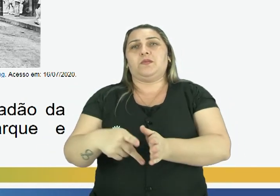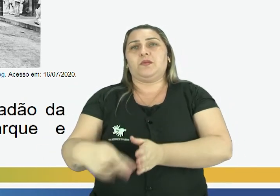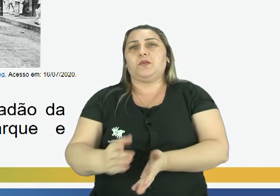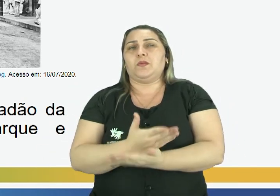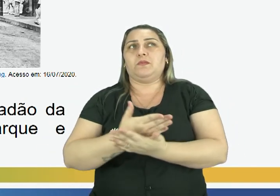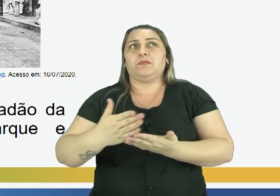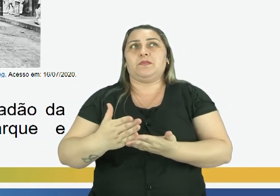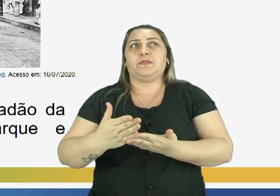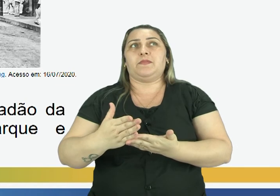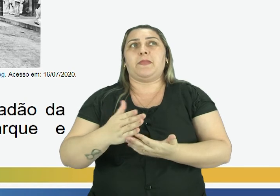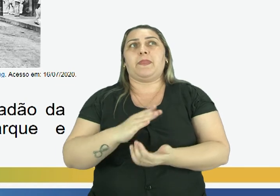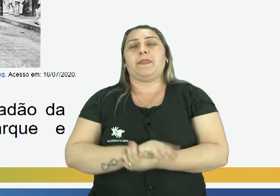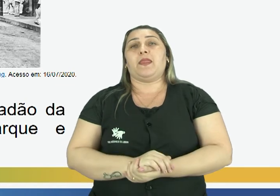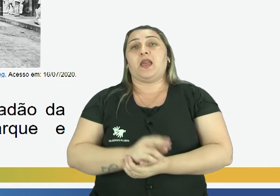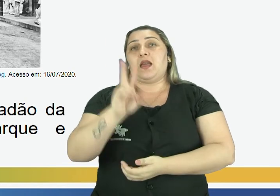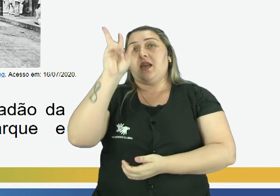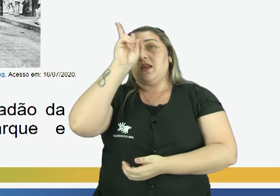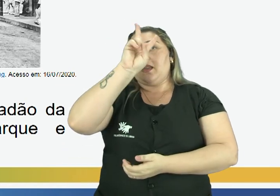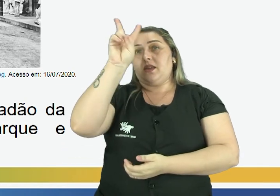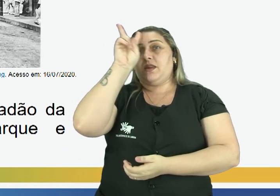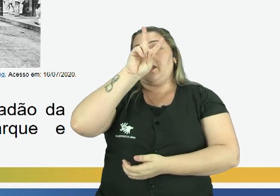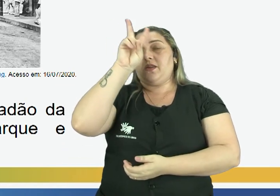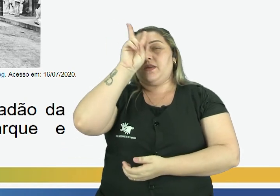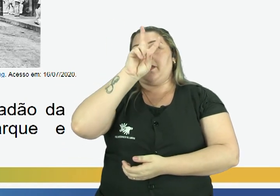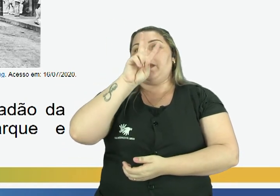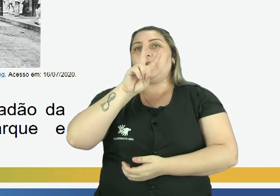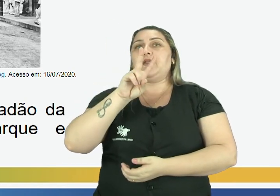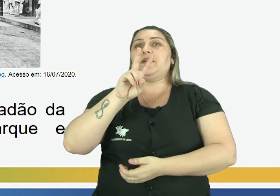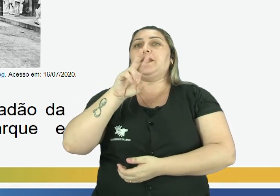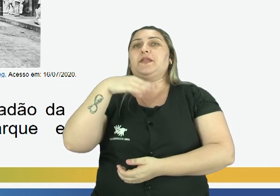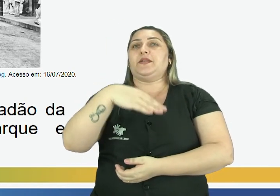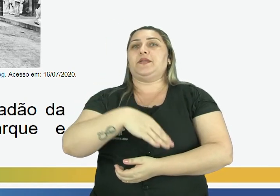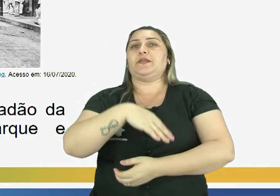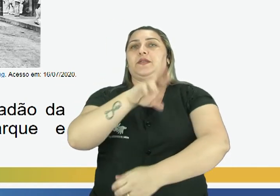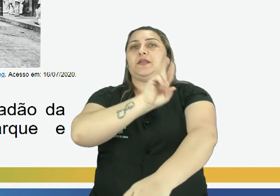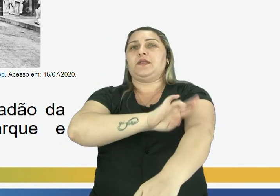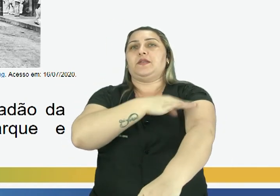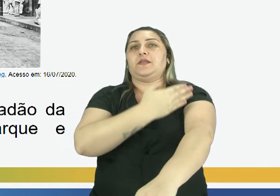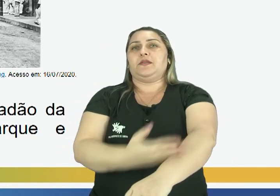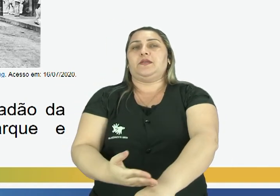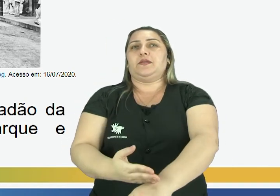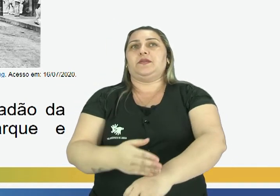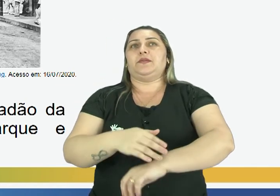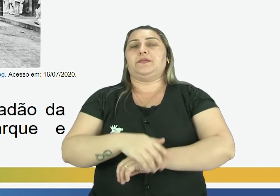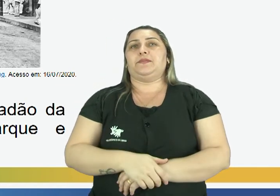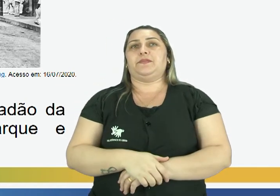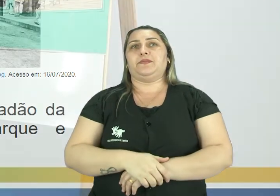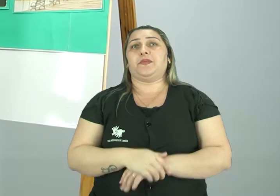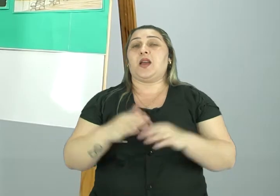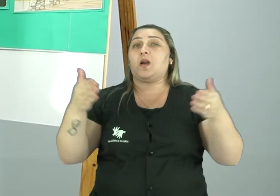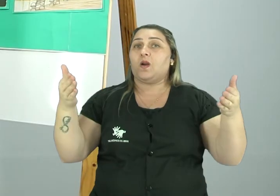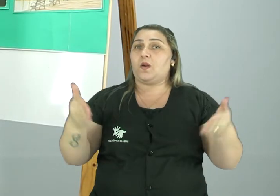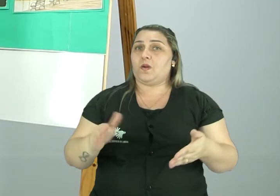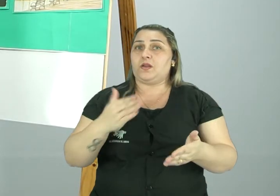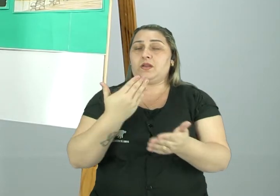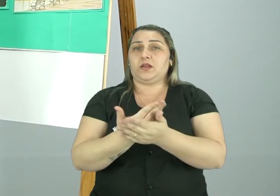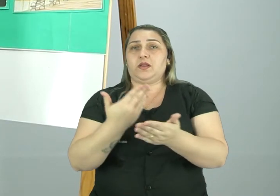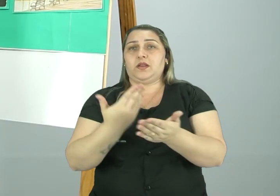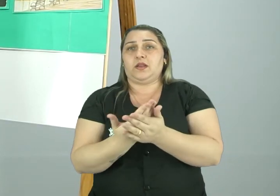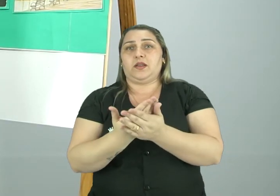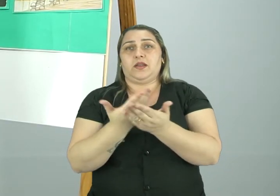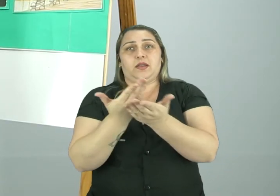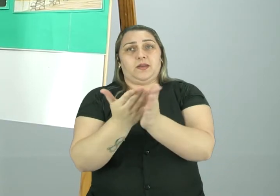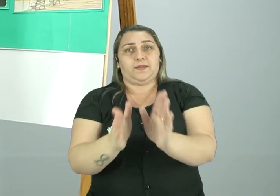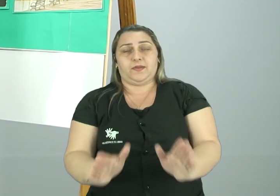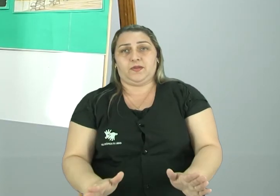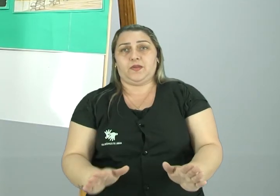começou a história da cidade de Rio Branco. Então, crianças, hoje a nossa aula fica por